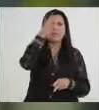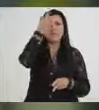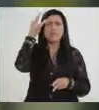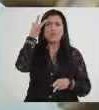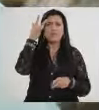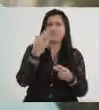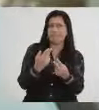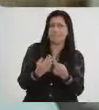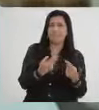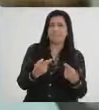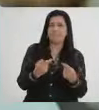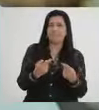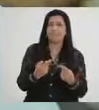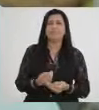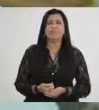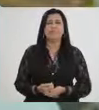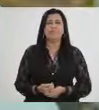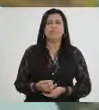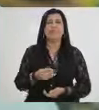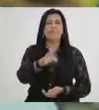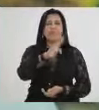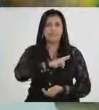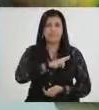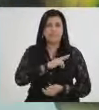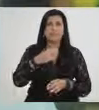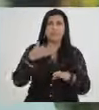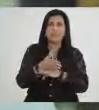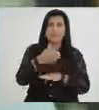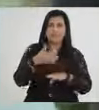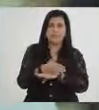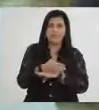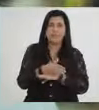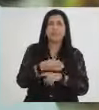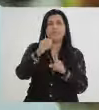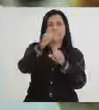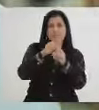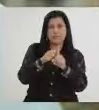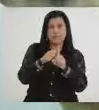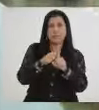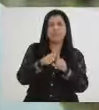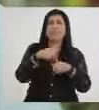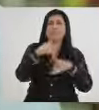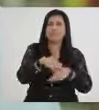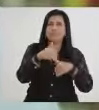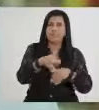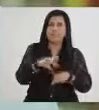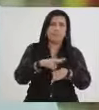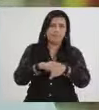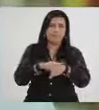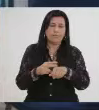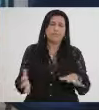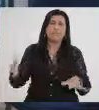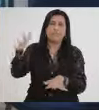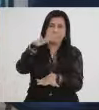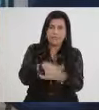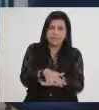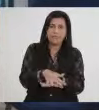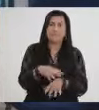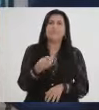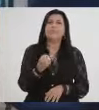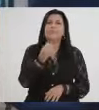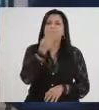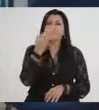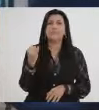iguais. O Rondão está participando do mês de inclusão social Setembro Verde. É bem válido.